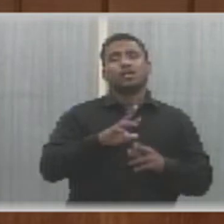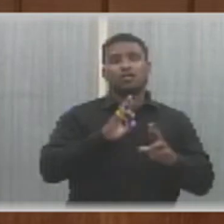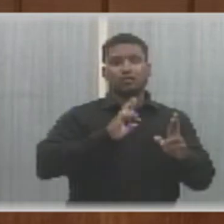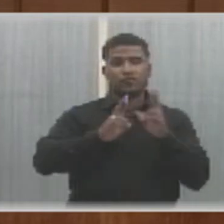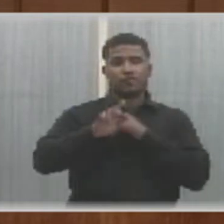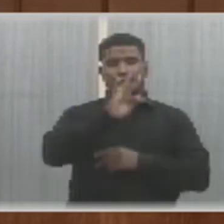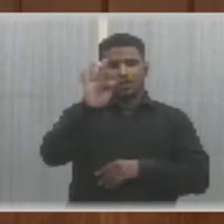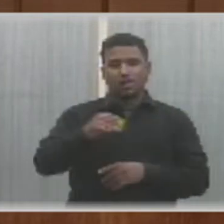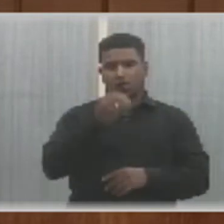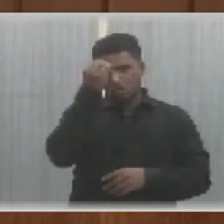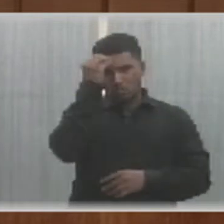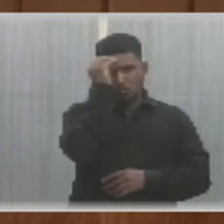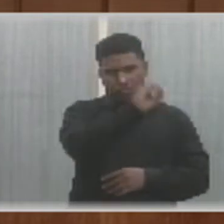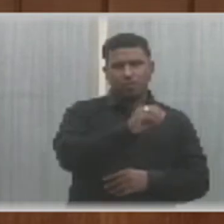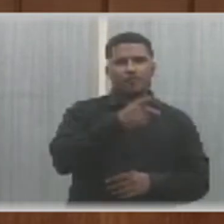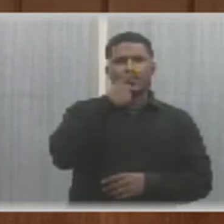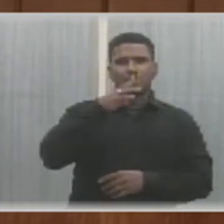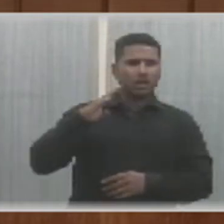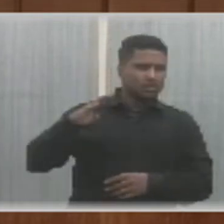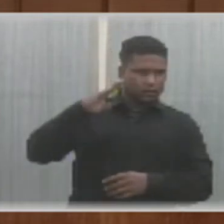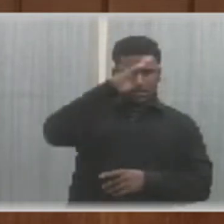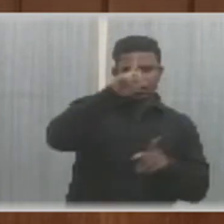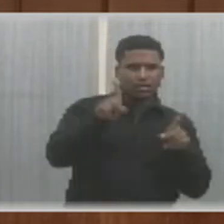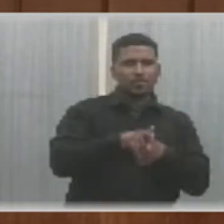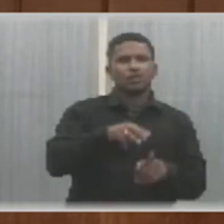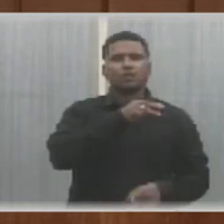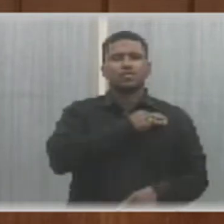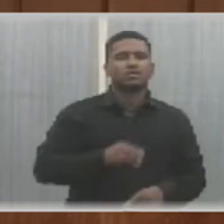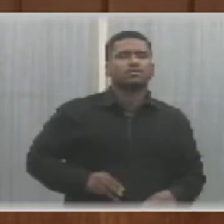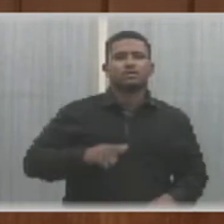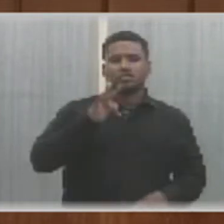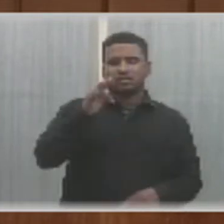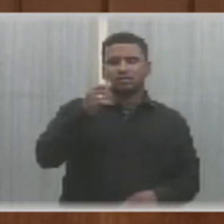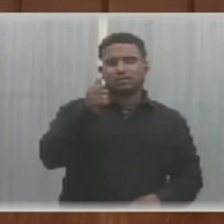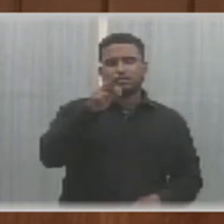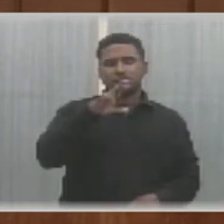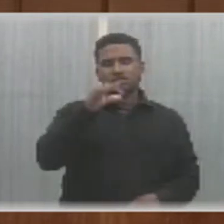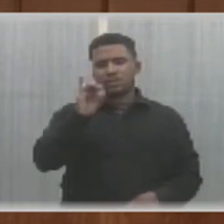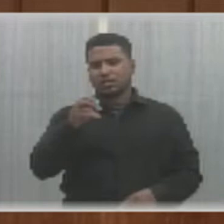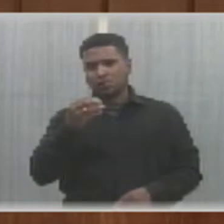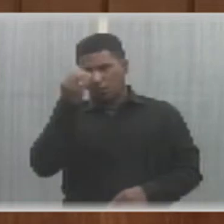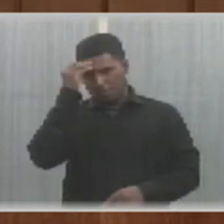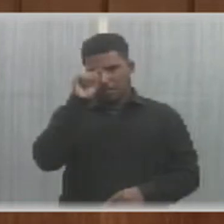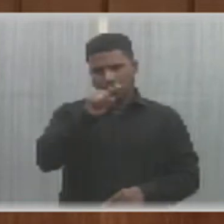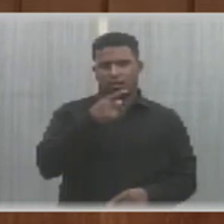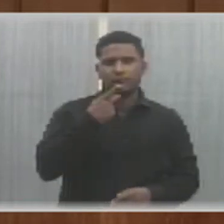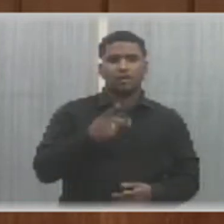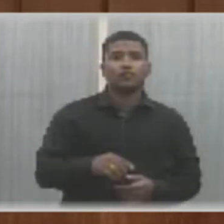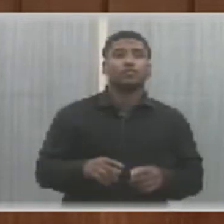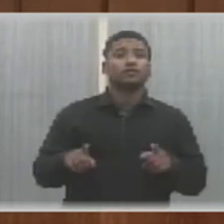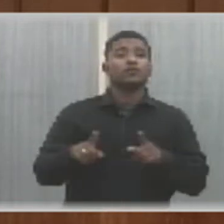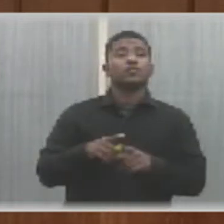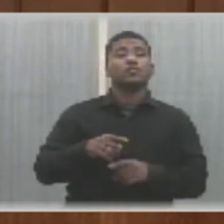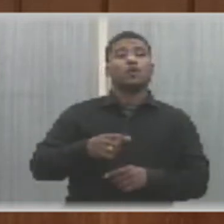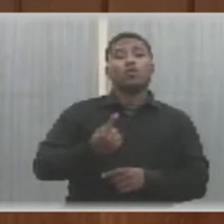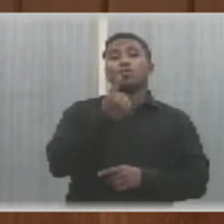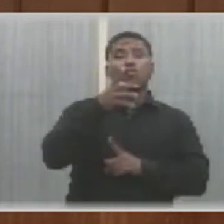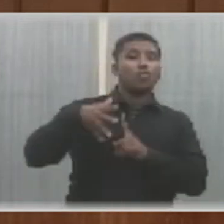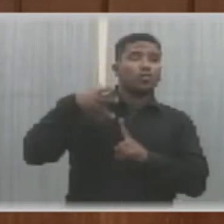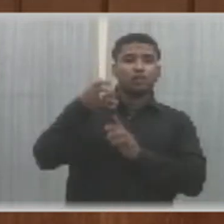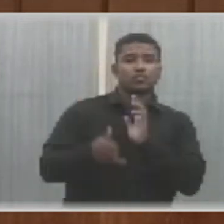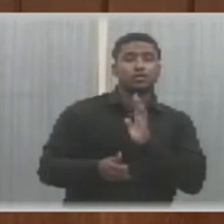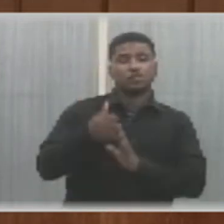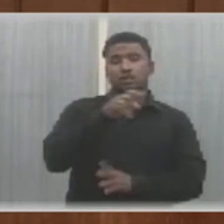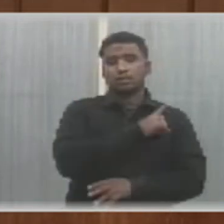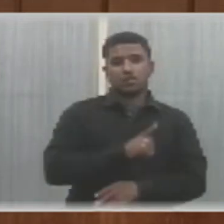Bolsonaro, o ex-ministro da Infraestrutura, Taciso de Freitas, pelo abandono das estradas federais piauiense. Grande expediente, o único orador, o senhor